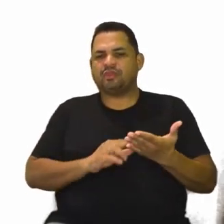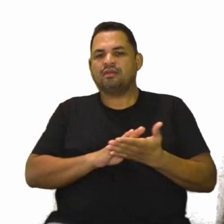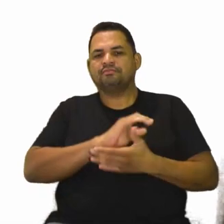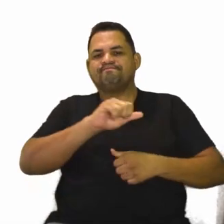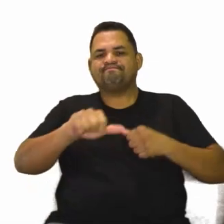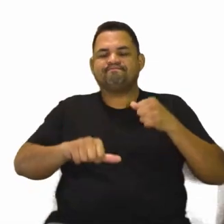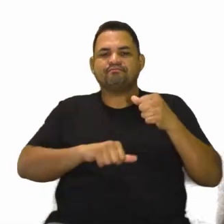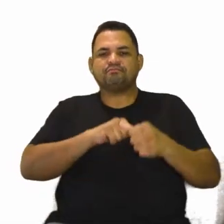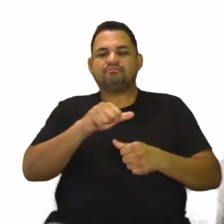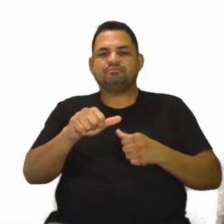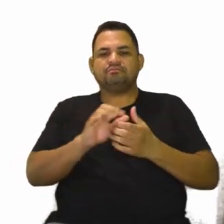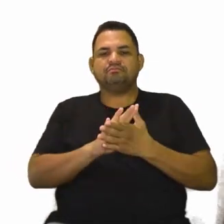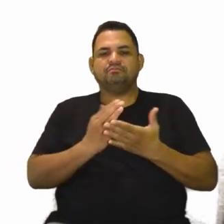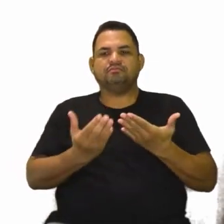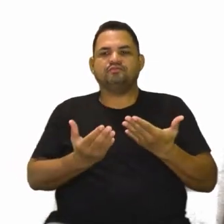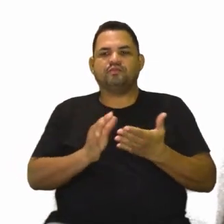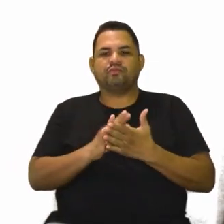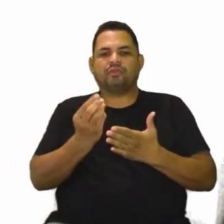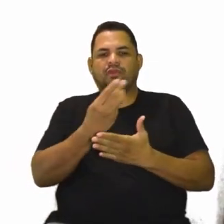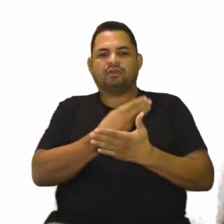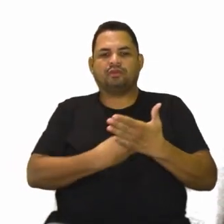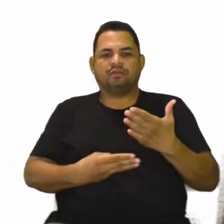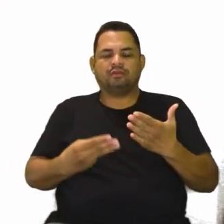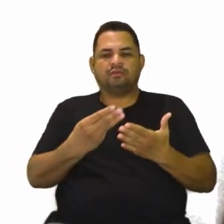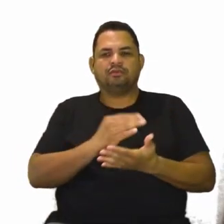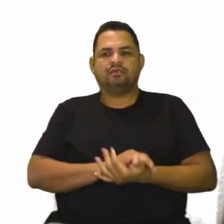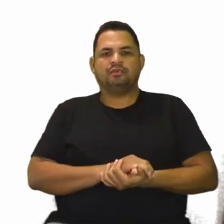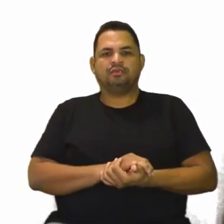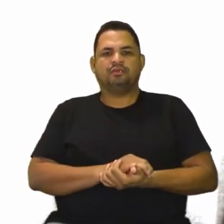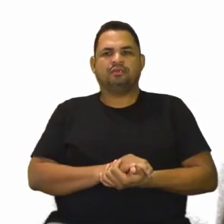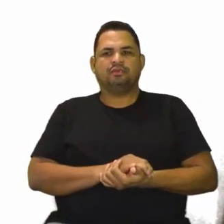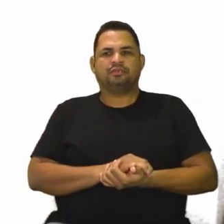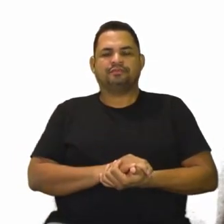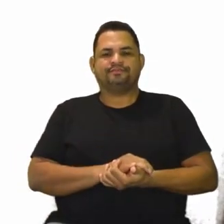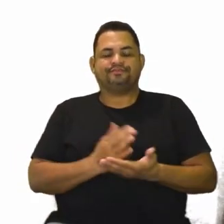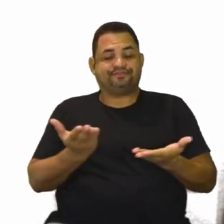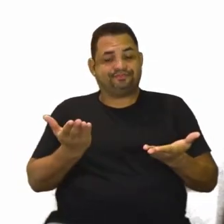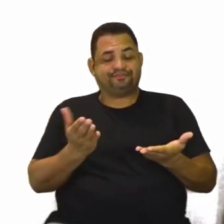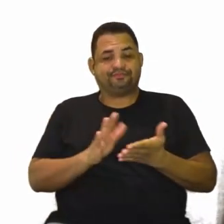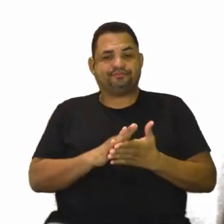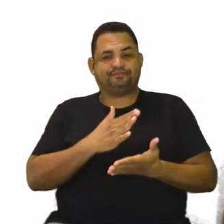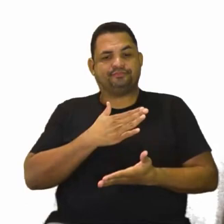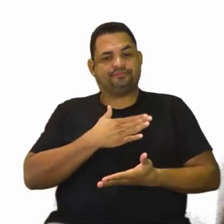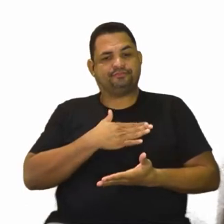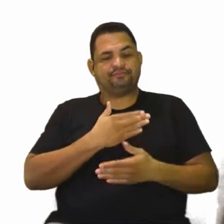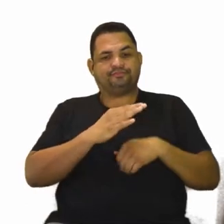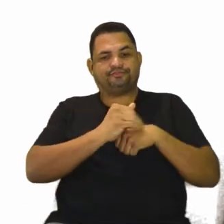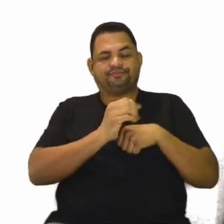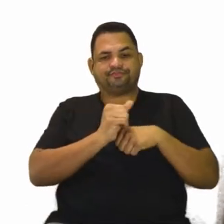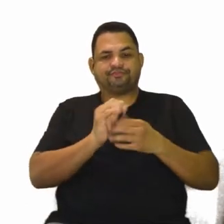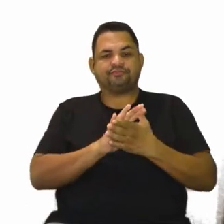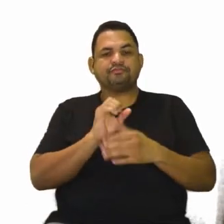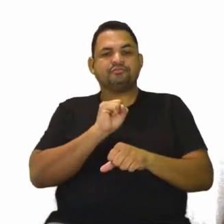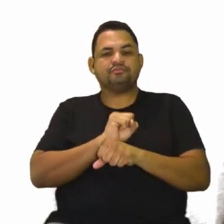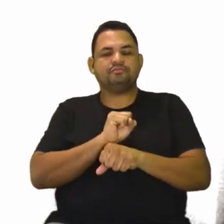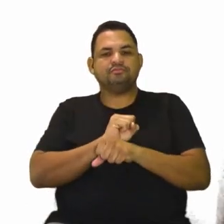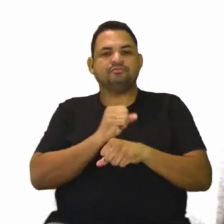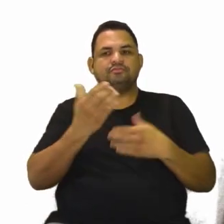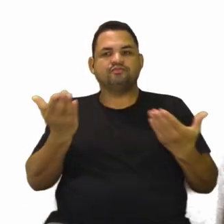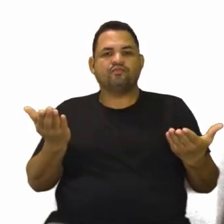Europa, uma mudança brusca desse mapa da Europa aí. E, meus queridos alunos, eu espero